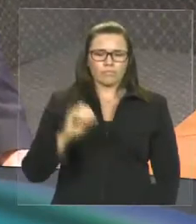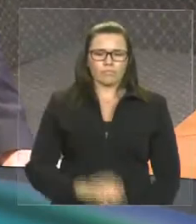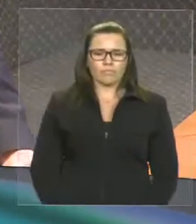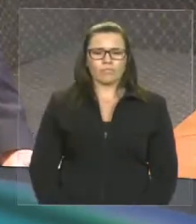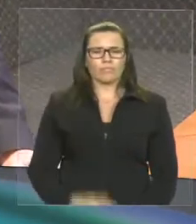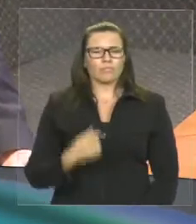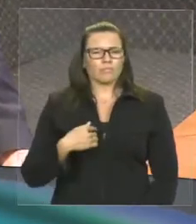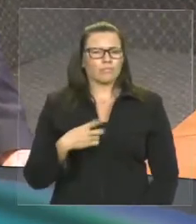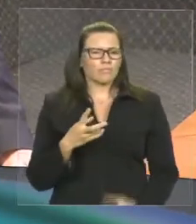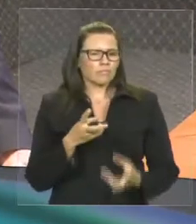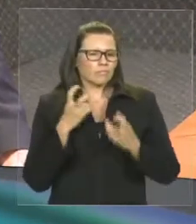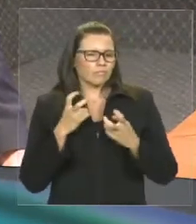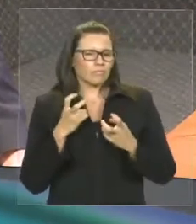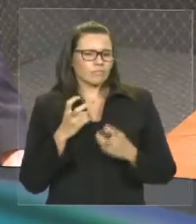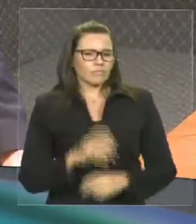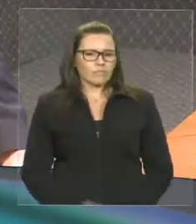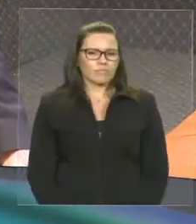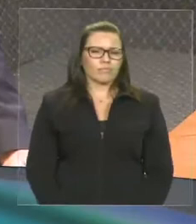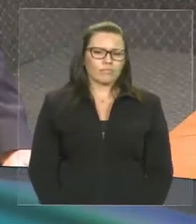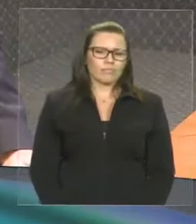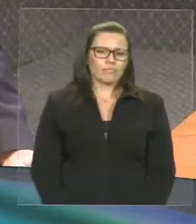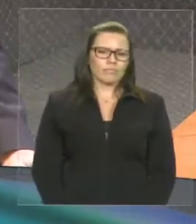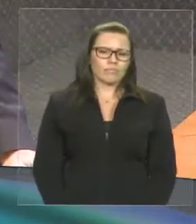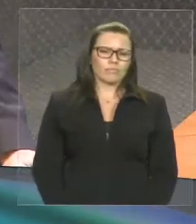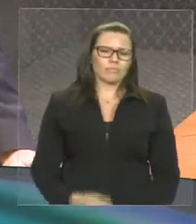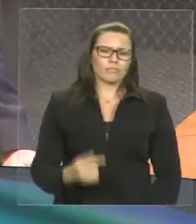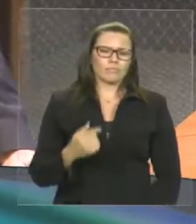tem a mania de medir os outros pela nossa régua.